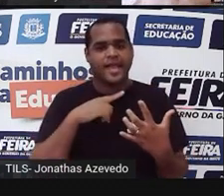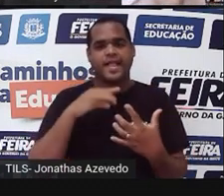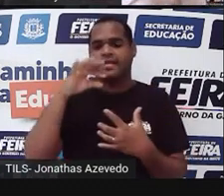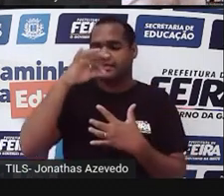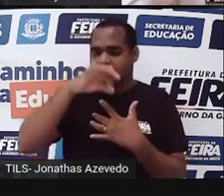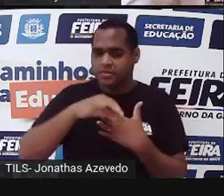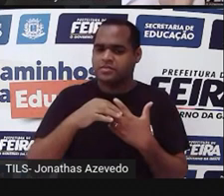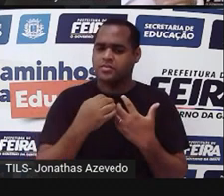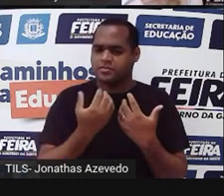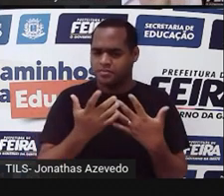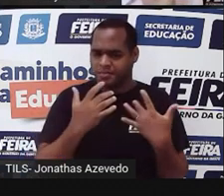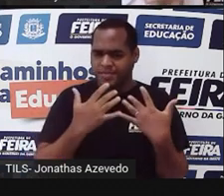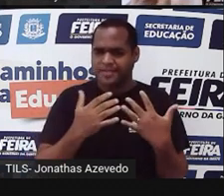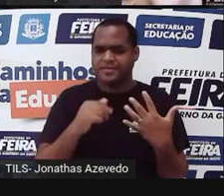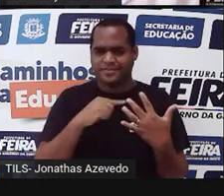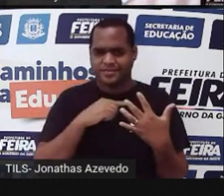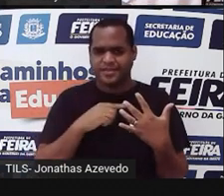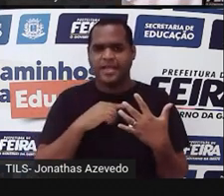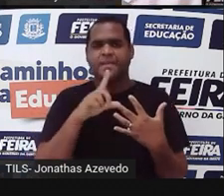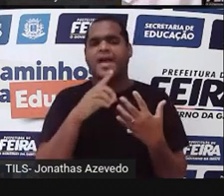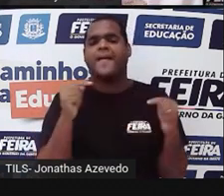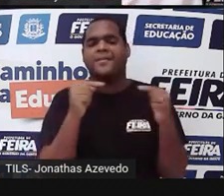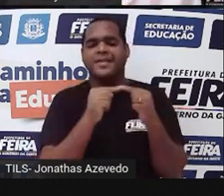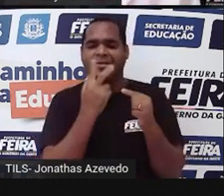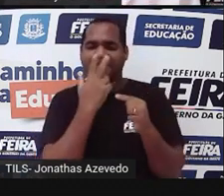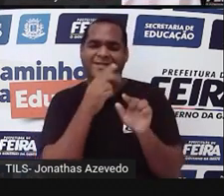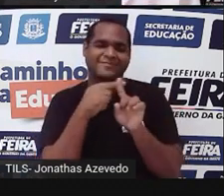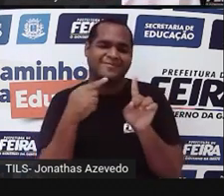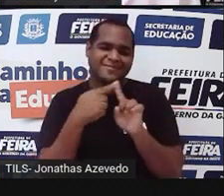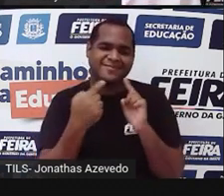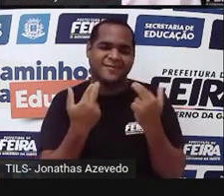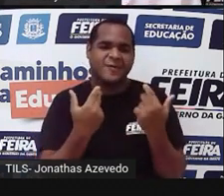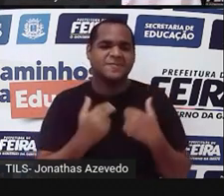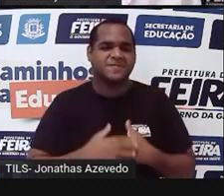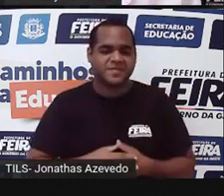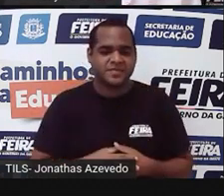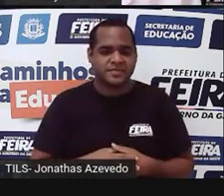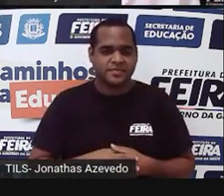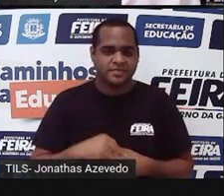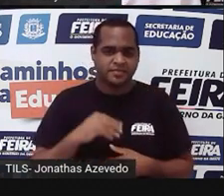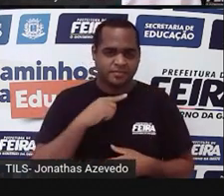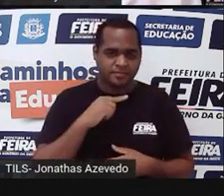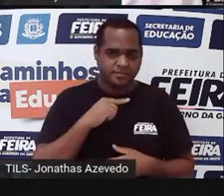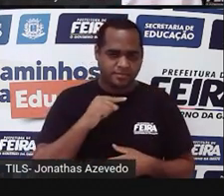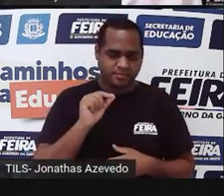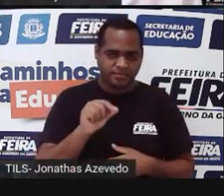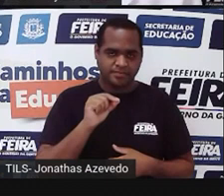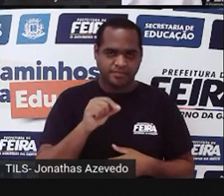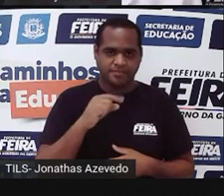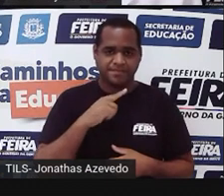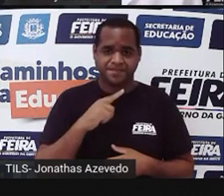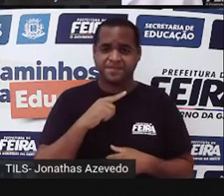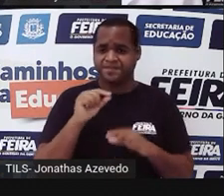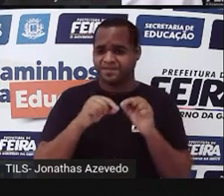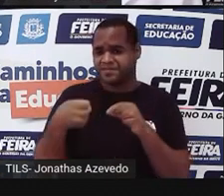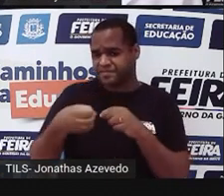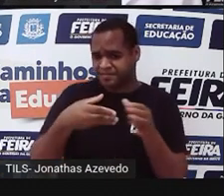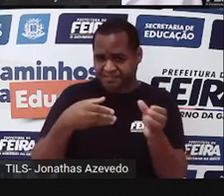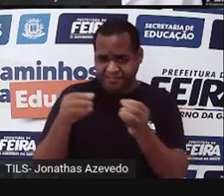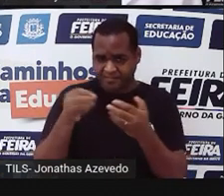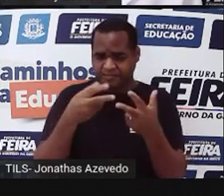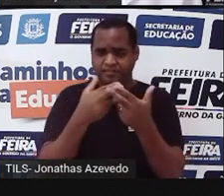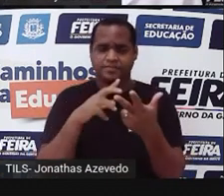sementes, mas os esporos funcionam como se fossem. Então, dentro desses esporos vão estar as novas plantinhas.